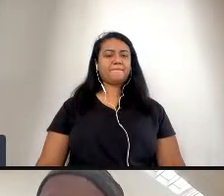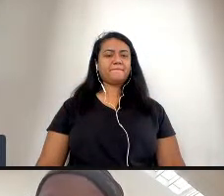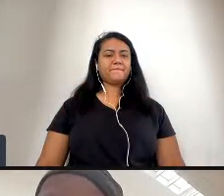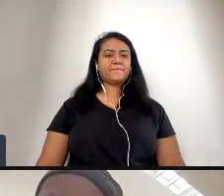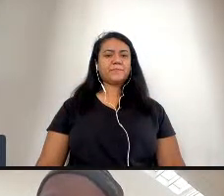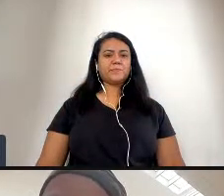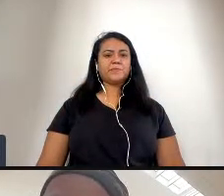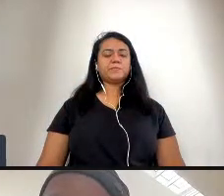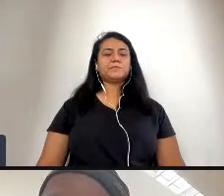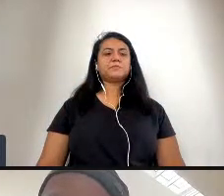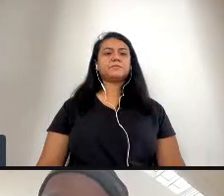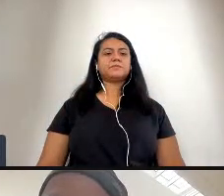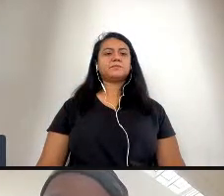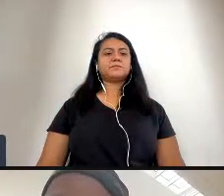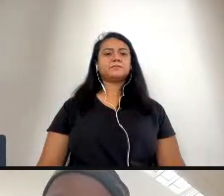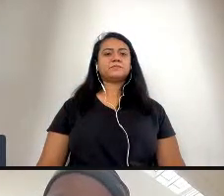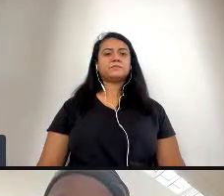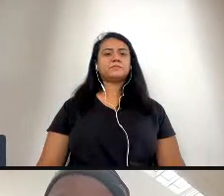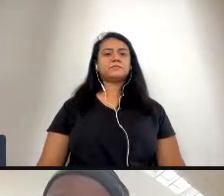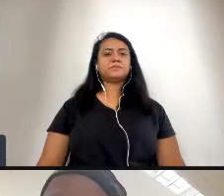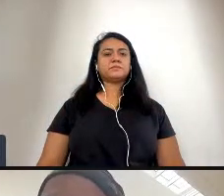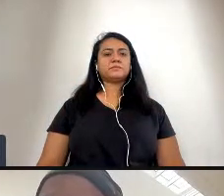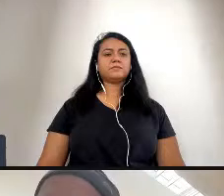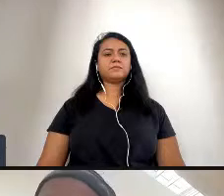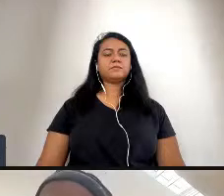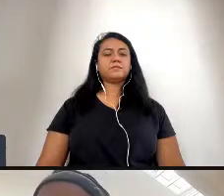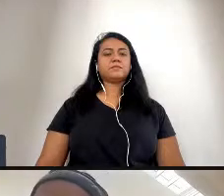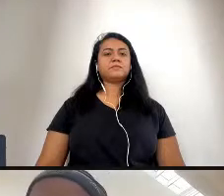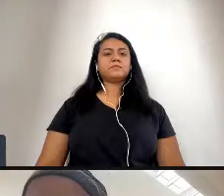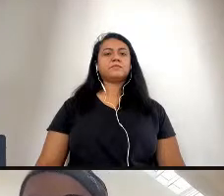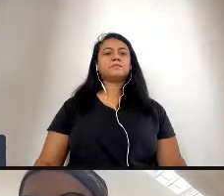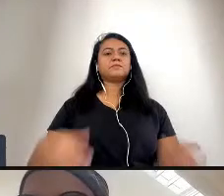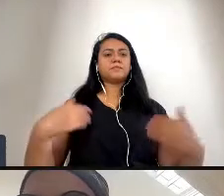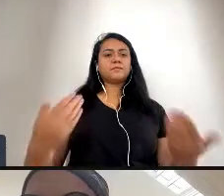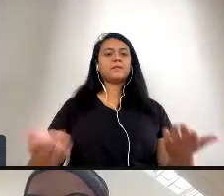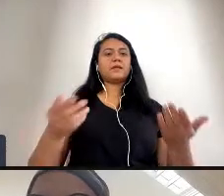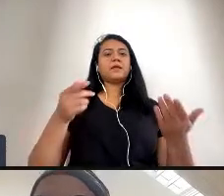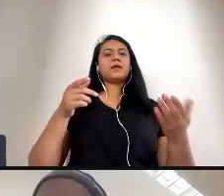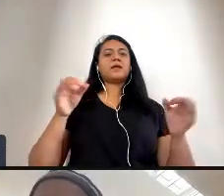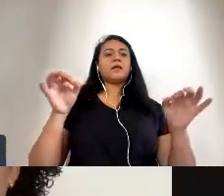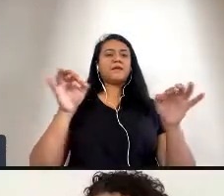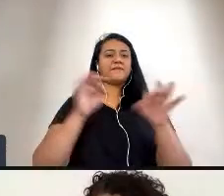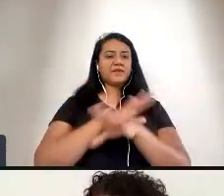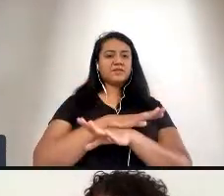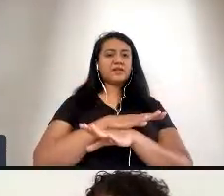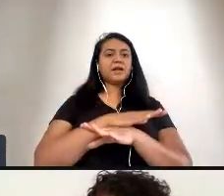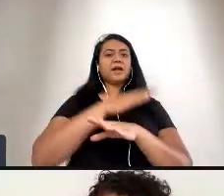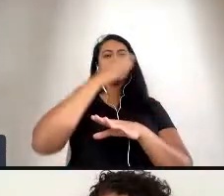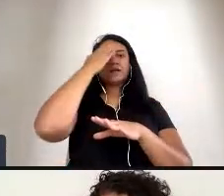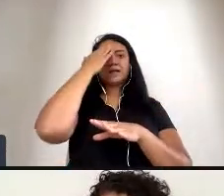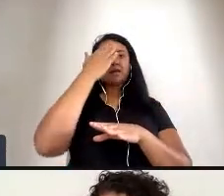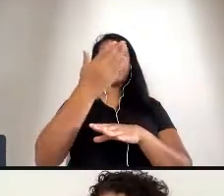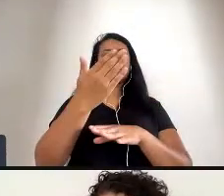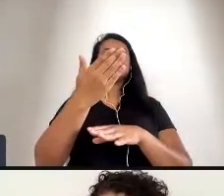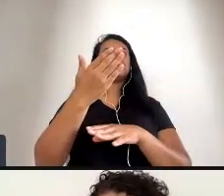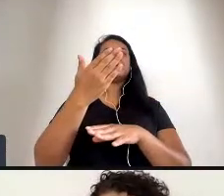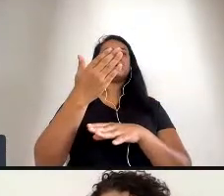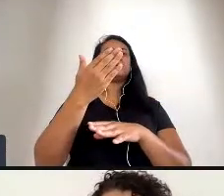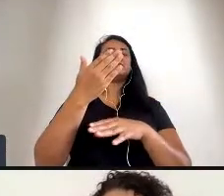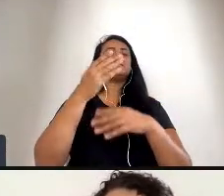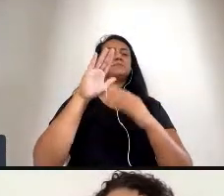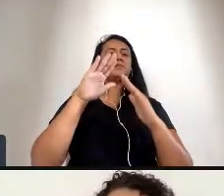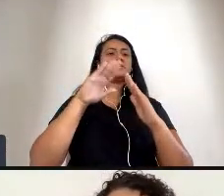então fechando aqui essa mesa redonda agradeço a participação em nome da escola Guignard